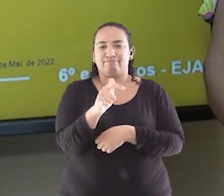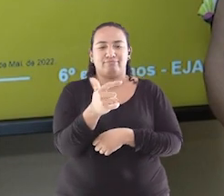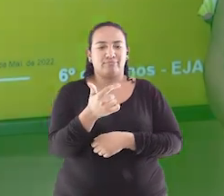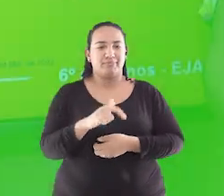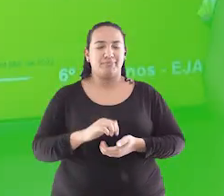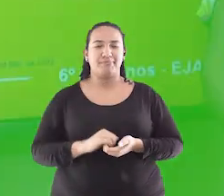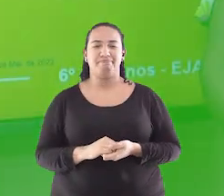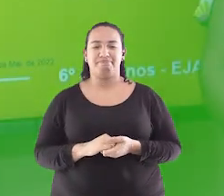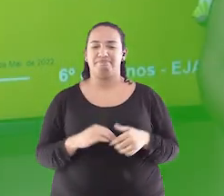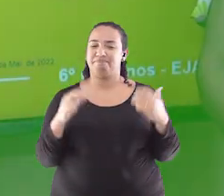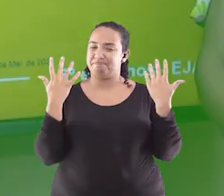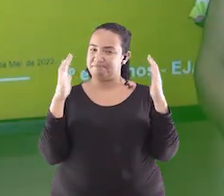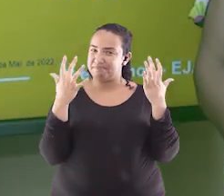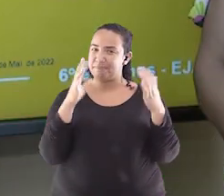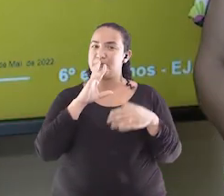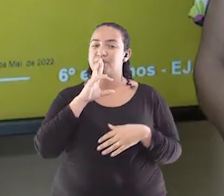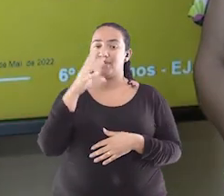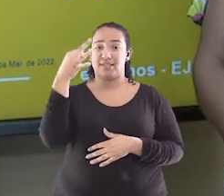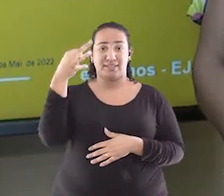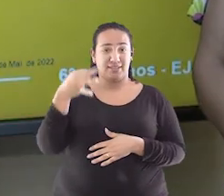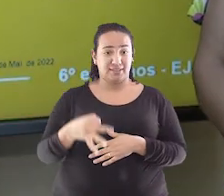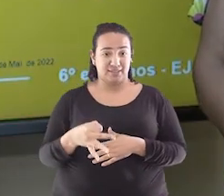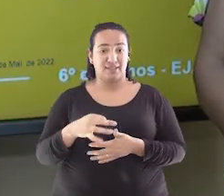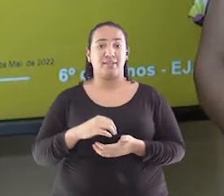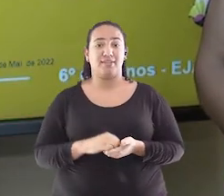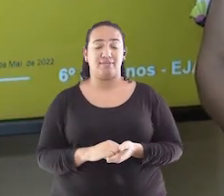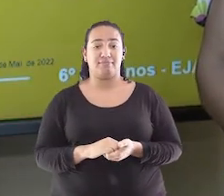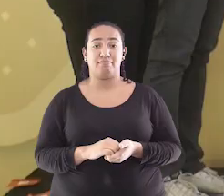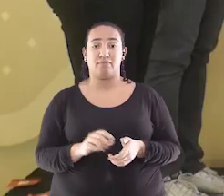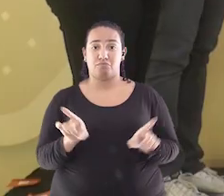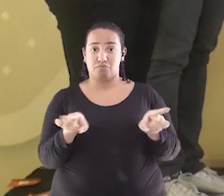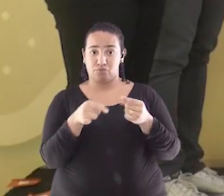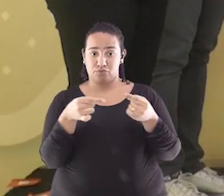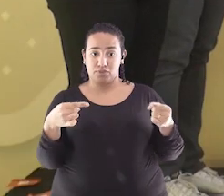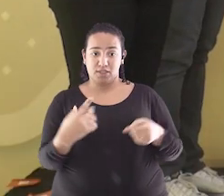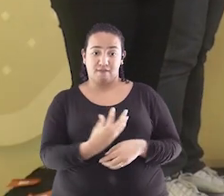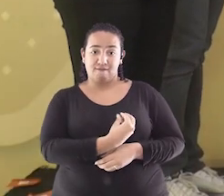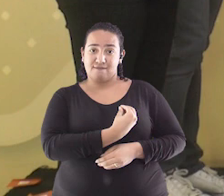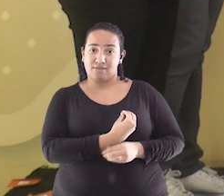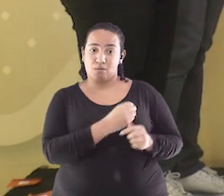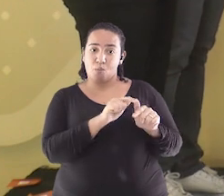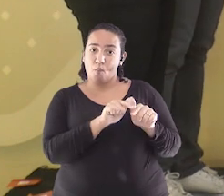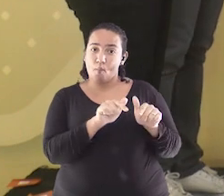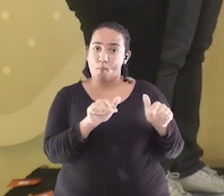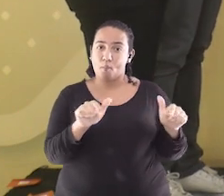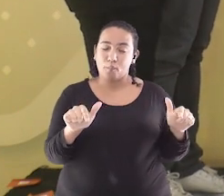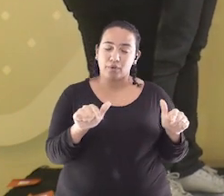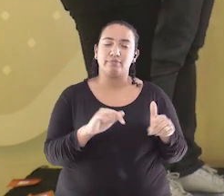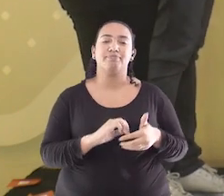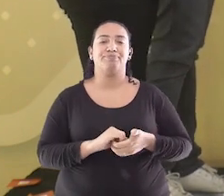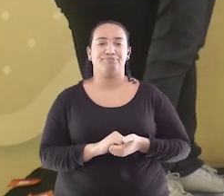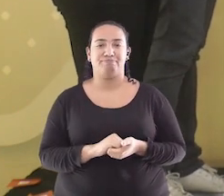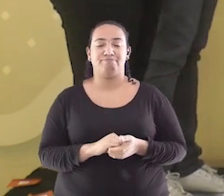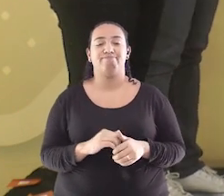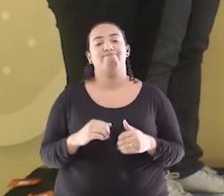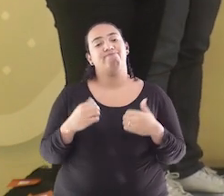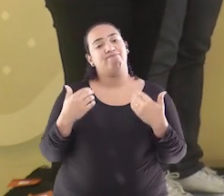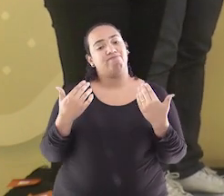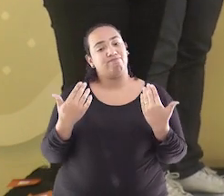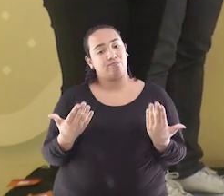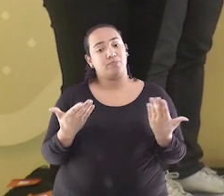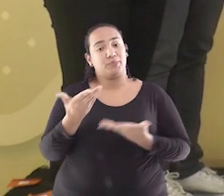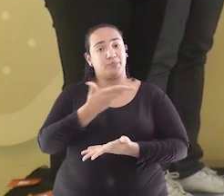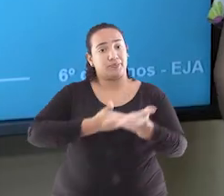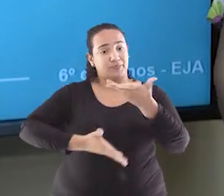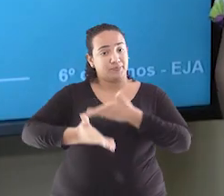Parabéns, Edilene, você acertou! A música é Vida Vazia, do Bruno e Marmone Muito bem Chegamos ao final da nossa interação